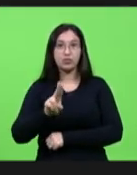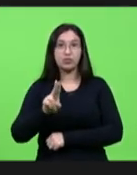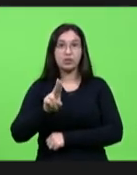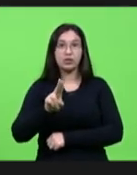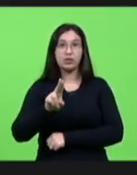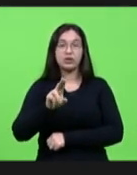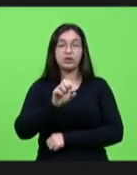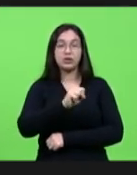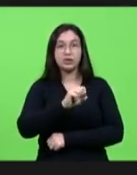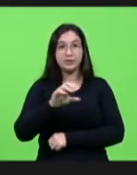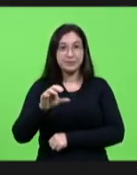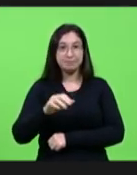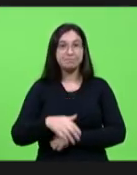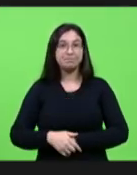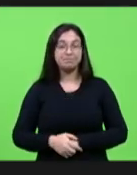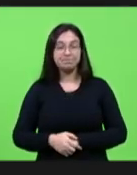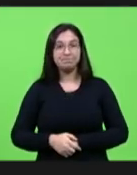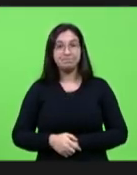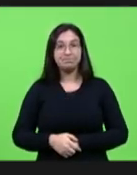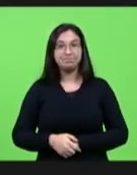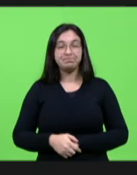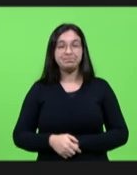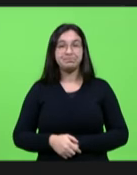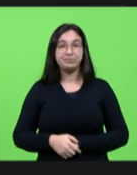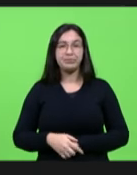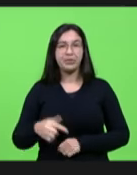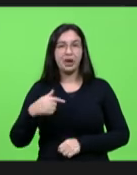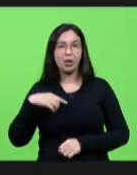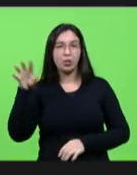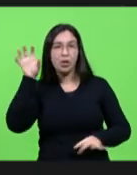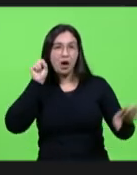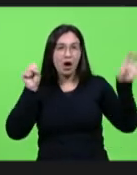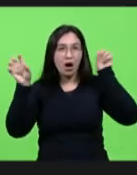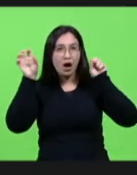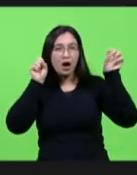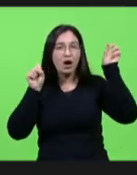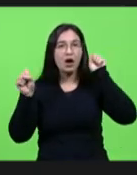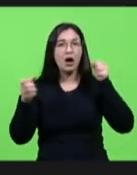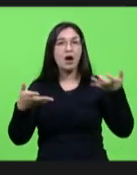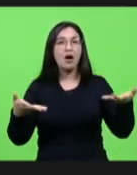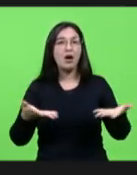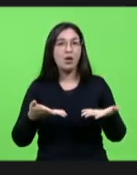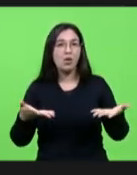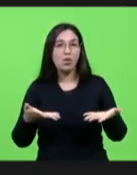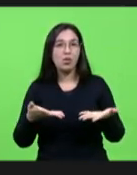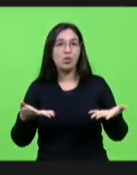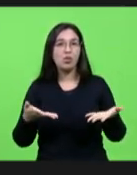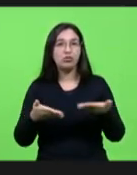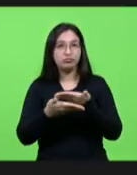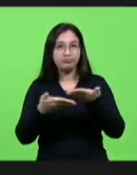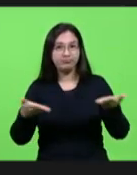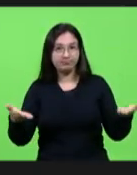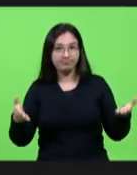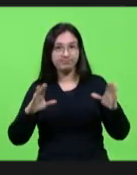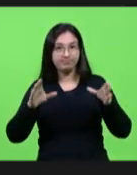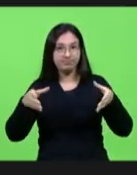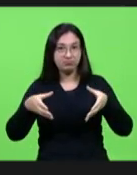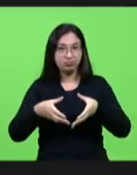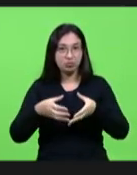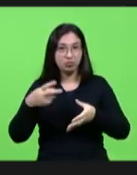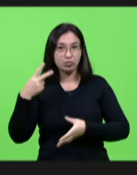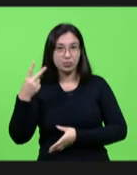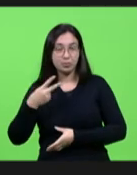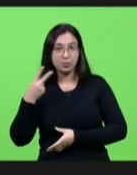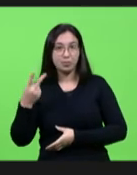Catarina enquanto escutava hoje o parlamento e